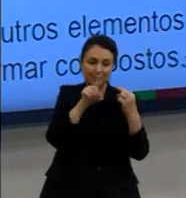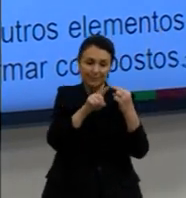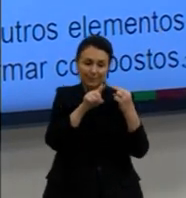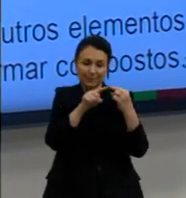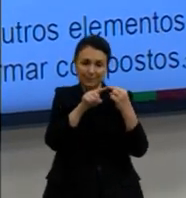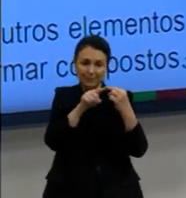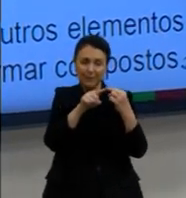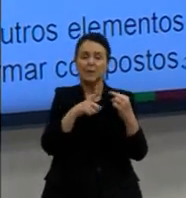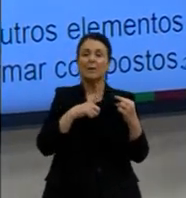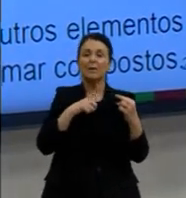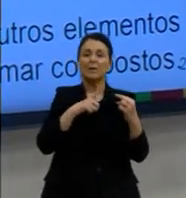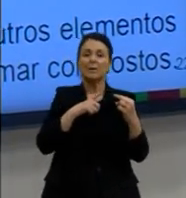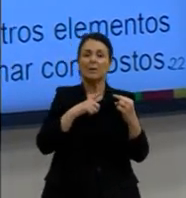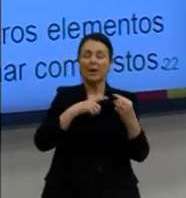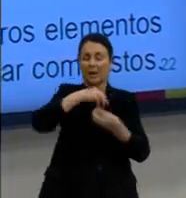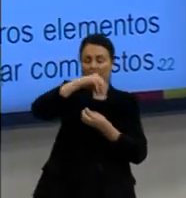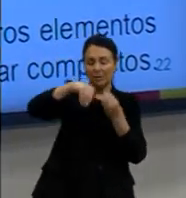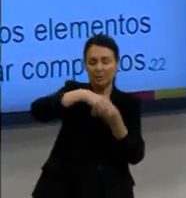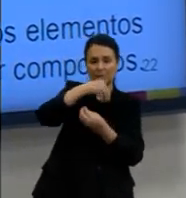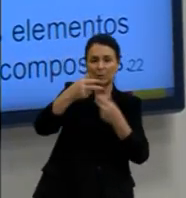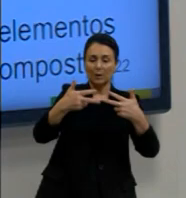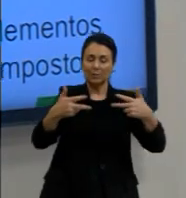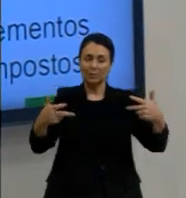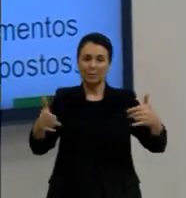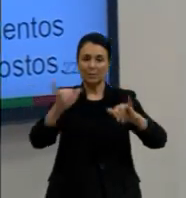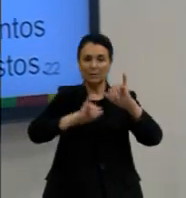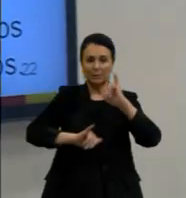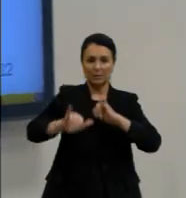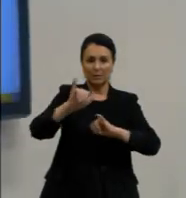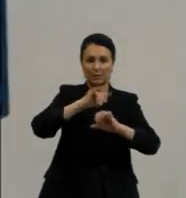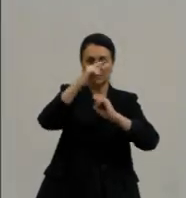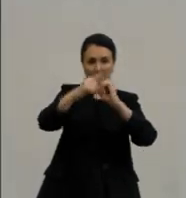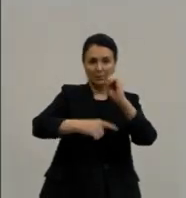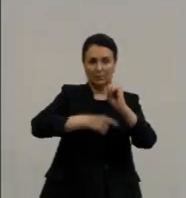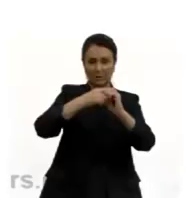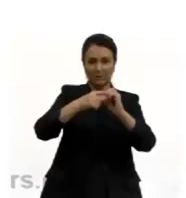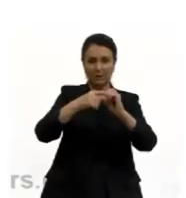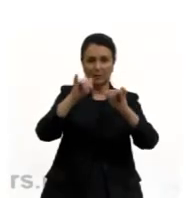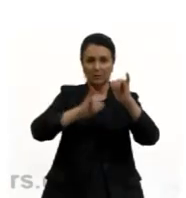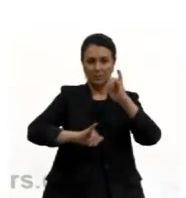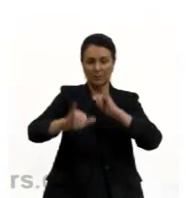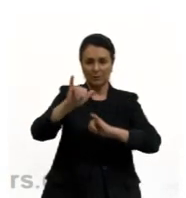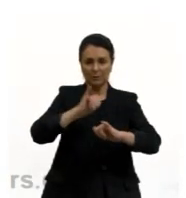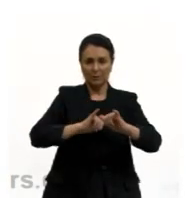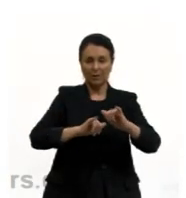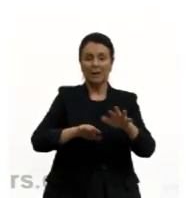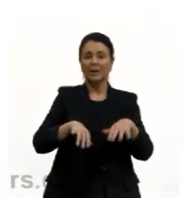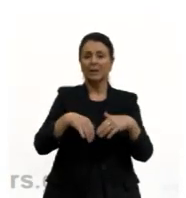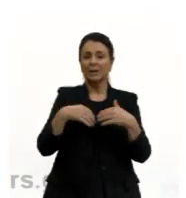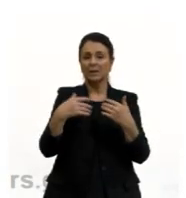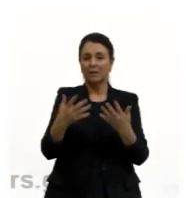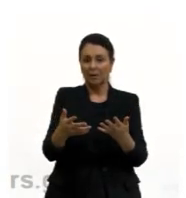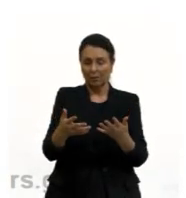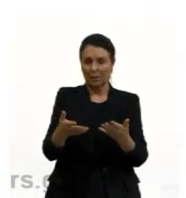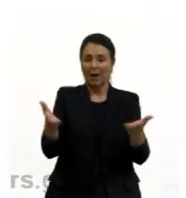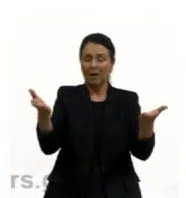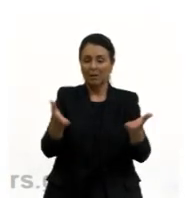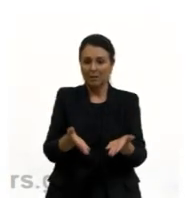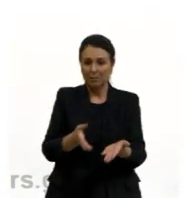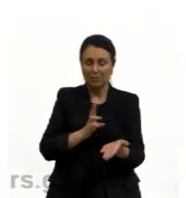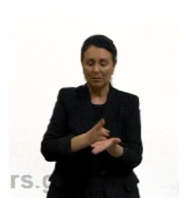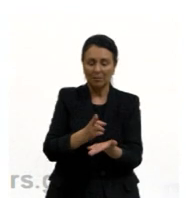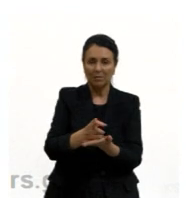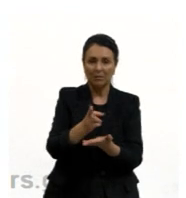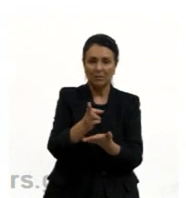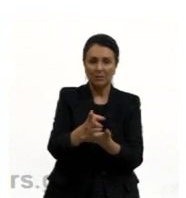compostos, da substância, a mistura dos elementos químicos, dos átomos dos elementos químicos. Então, o postulado que ainda permanece